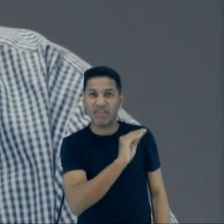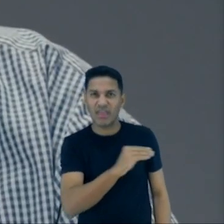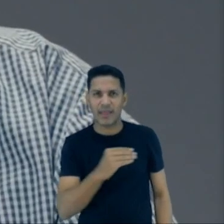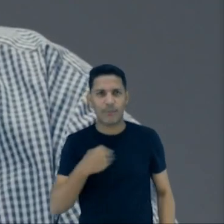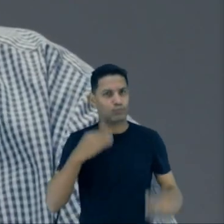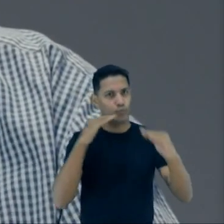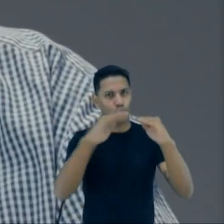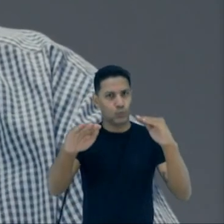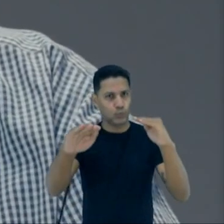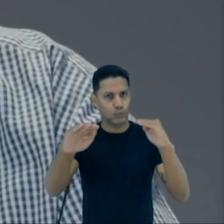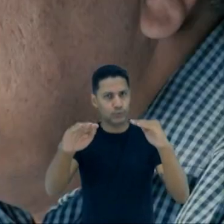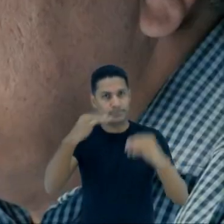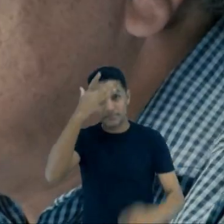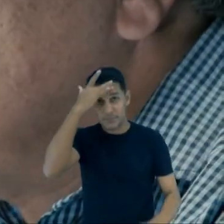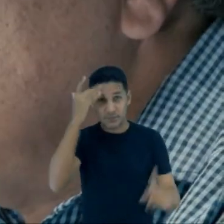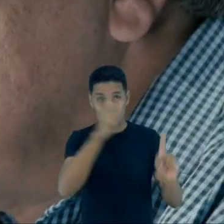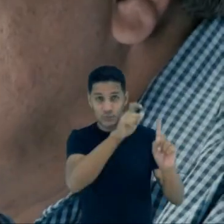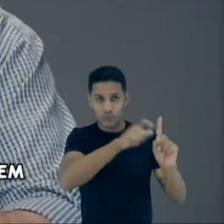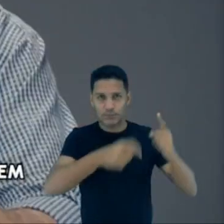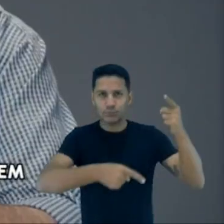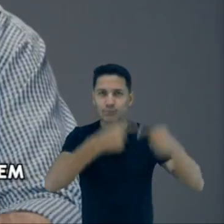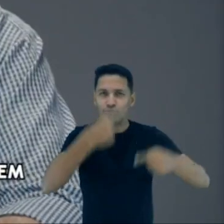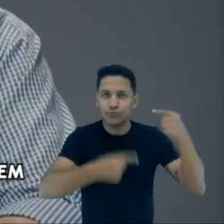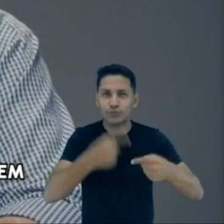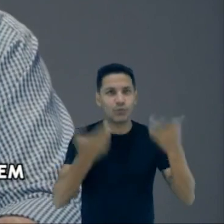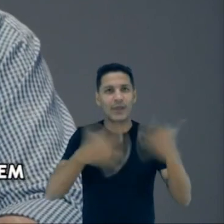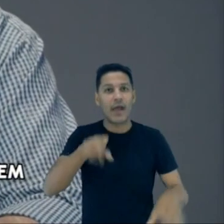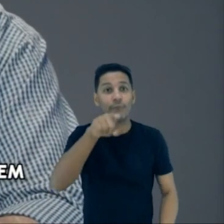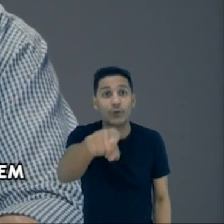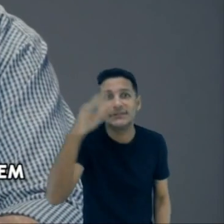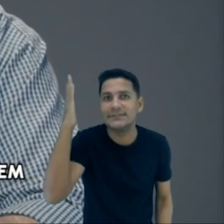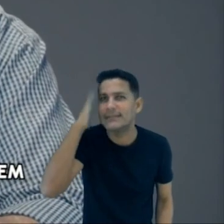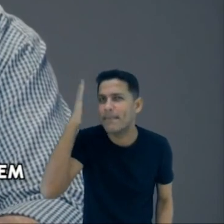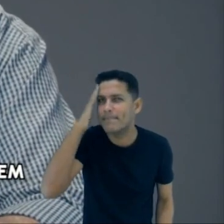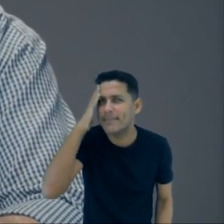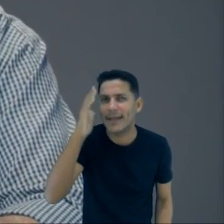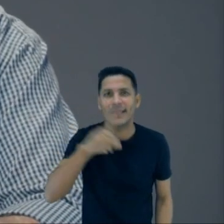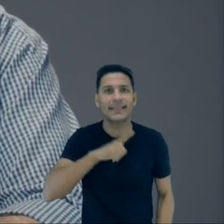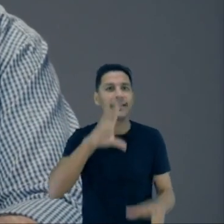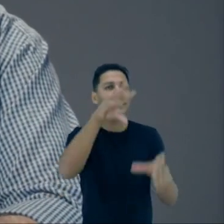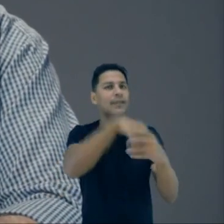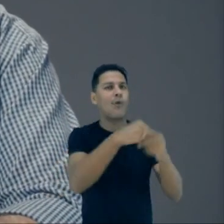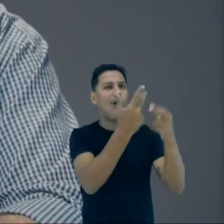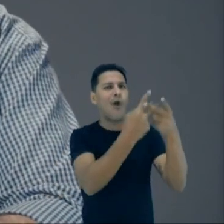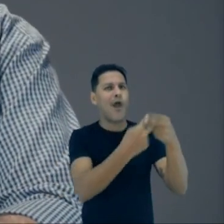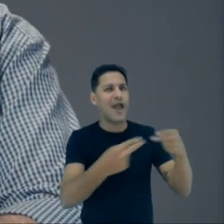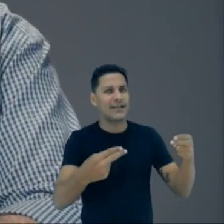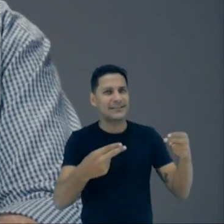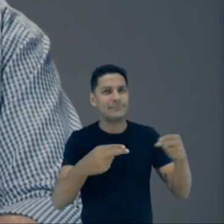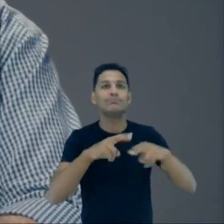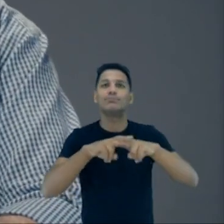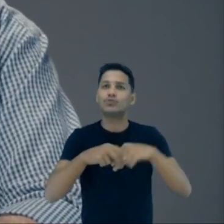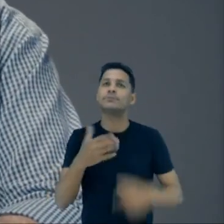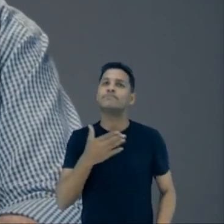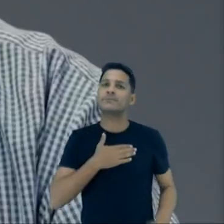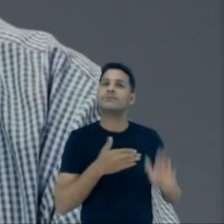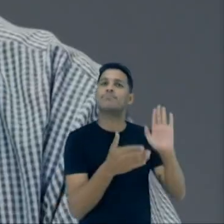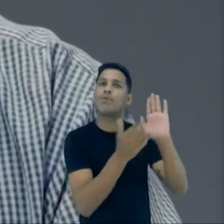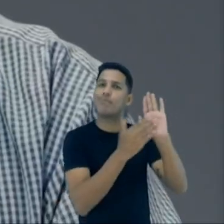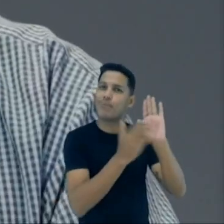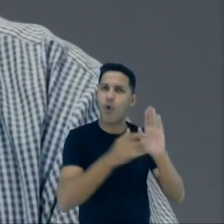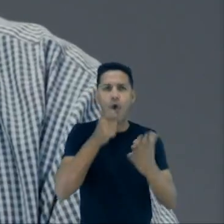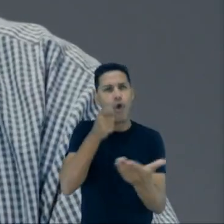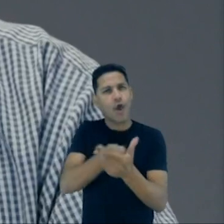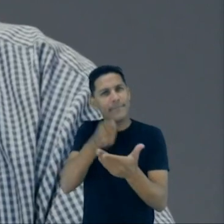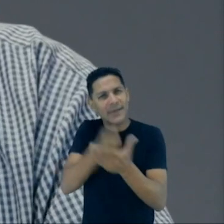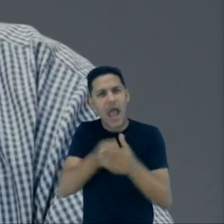ninguém tá nem aí pra isso. Eu discordo. São alguns políticos que não querem que você saiba realmente o que tá acontecendo. Por